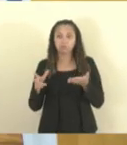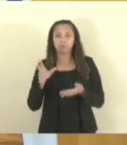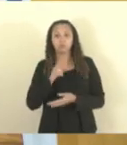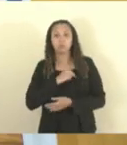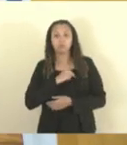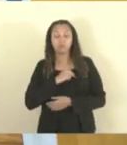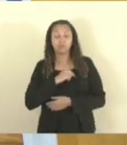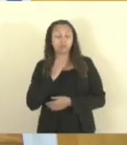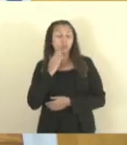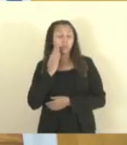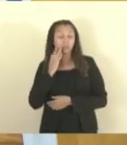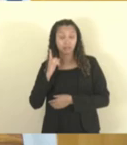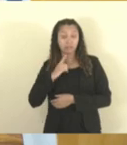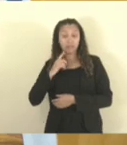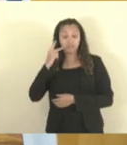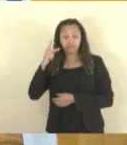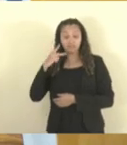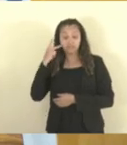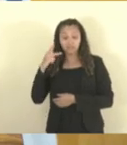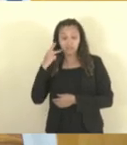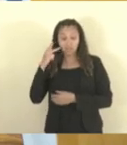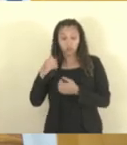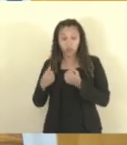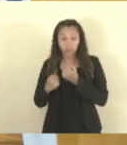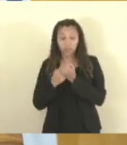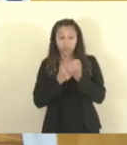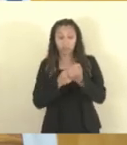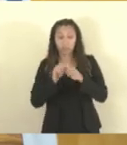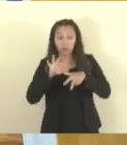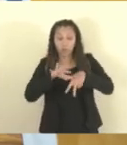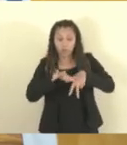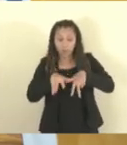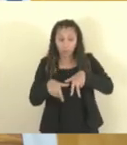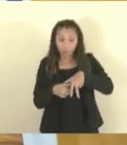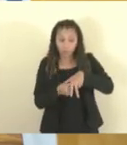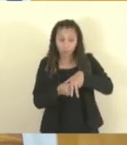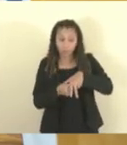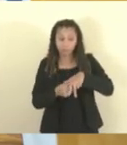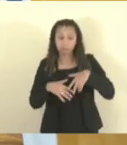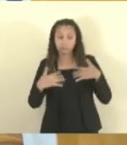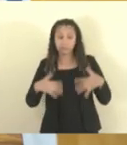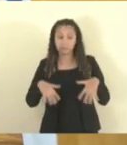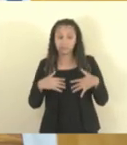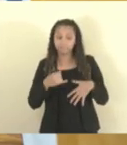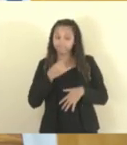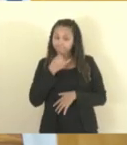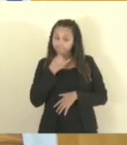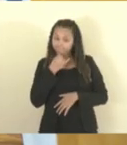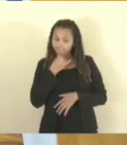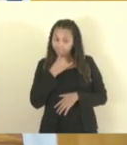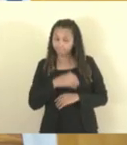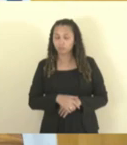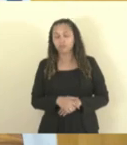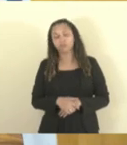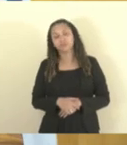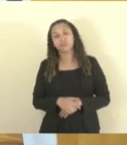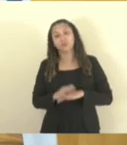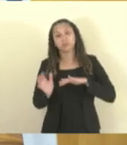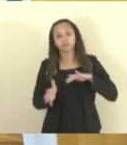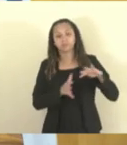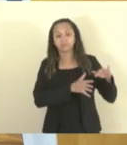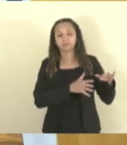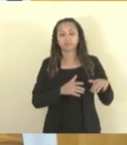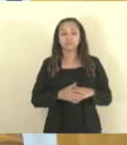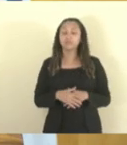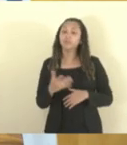compartilha com essa corrupção. Lamentável. Sr. Presidente, Daniel Baense, deputados e deputadas, subimos à tribuna